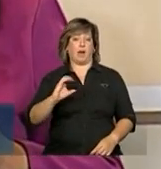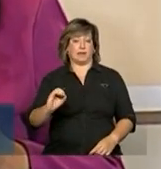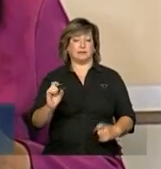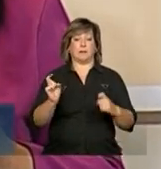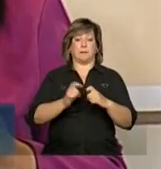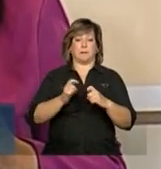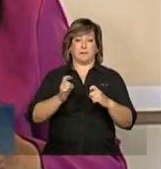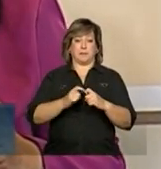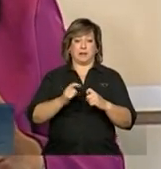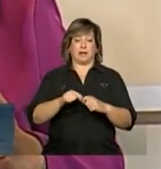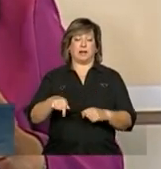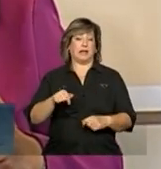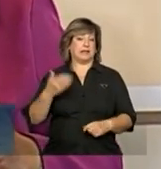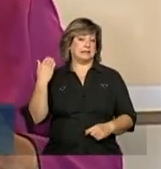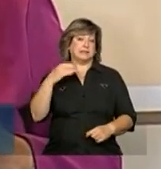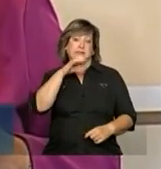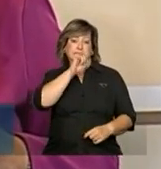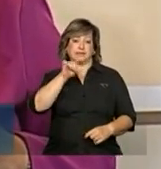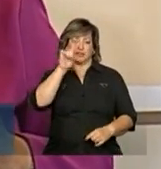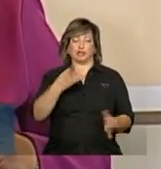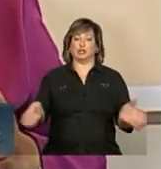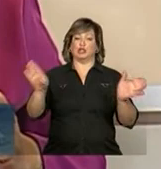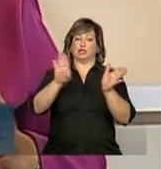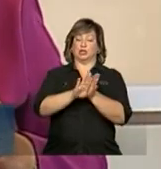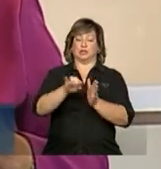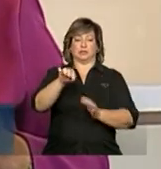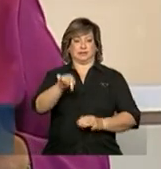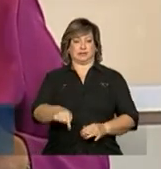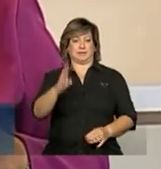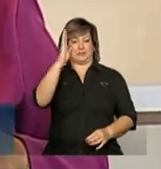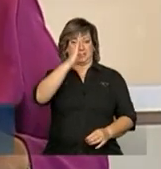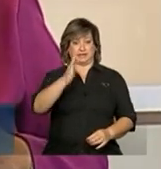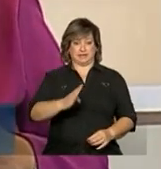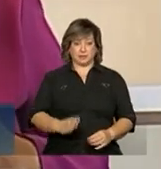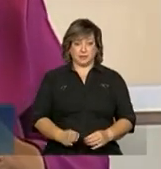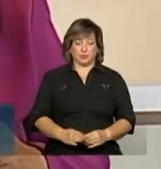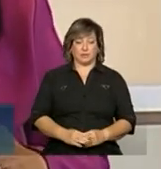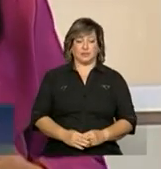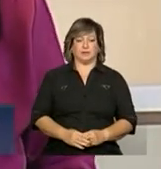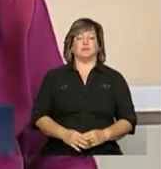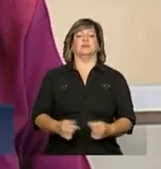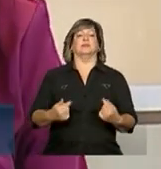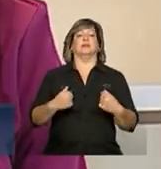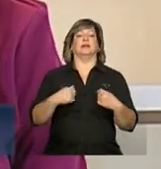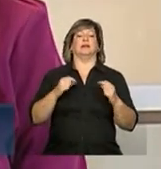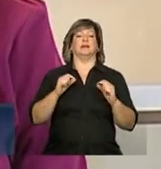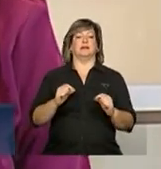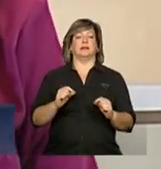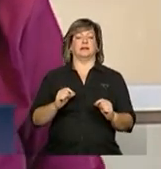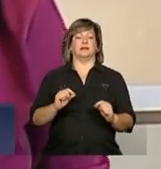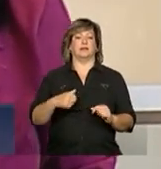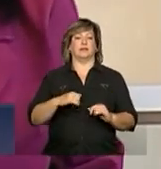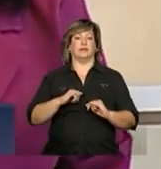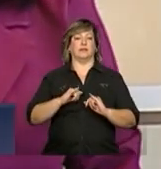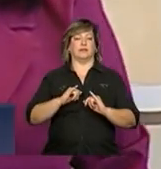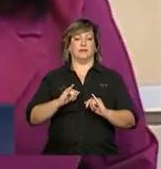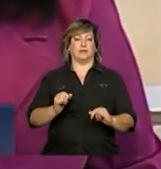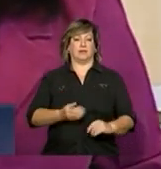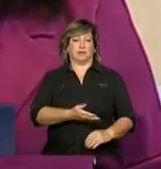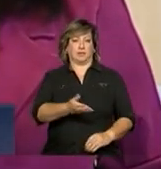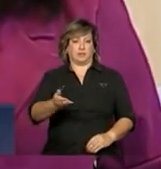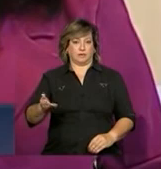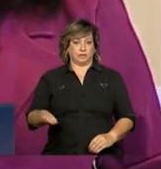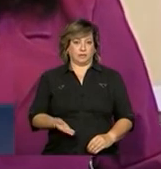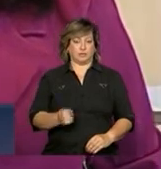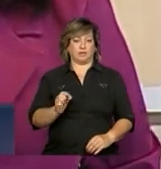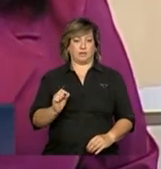no fim de semana, chegaram à terra brasileira. lhe dizia que para nós é muito